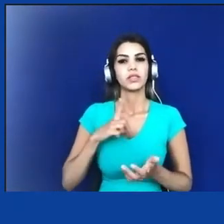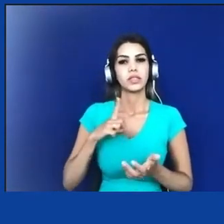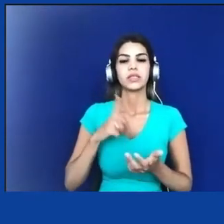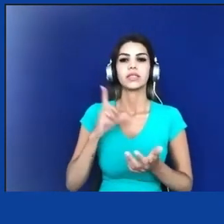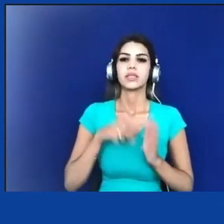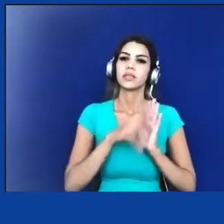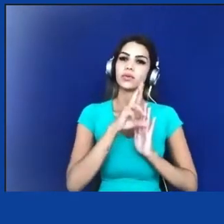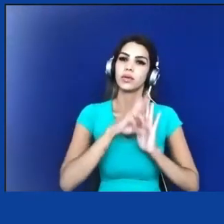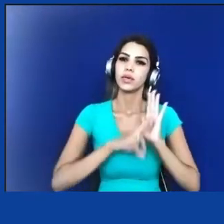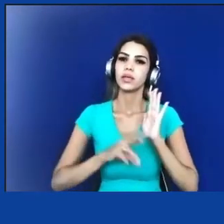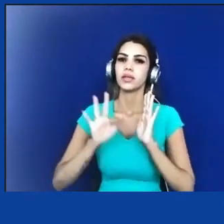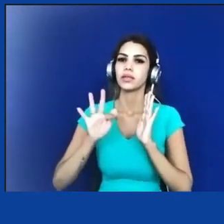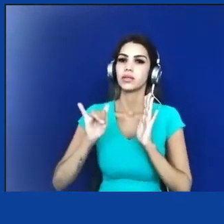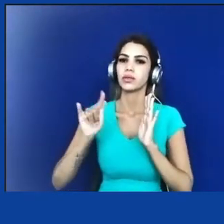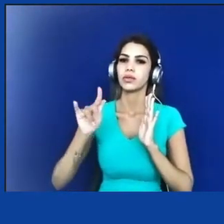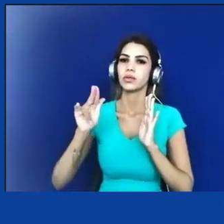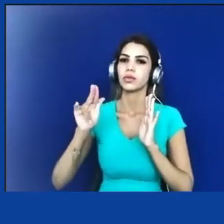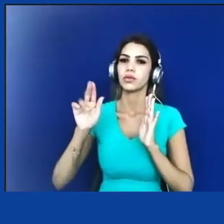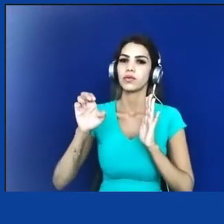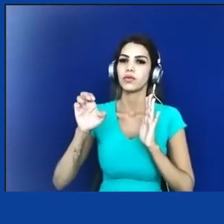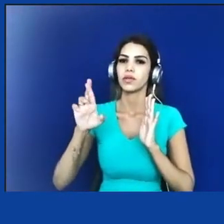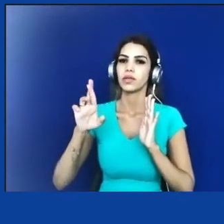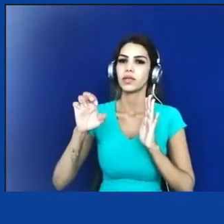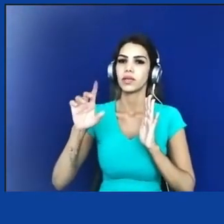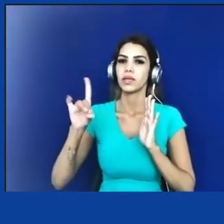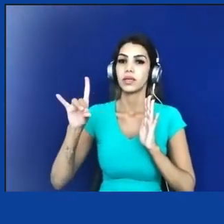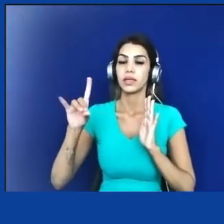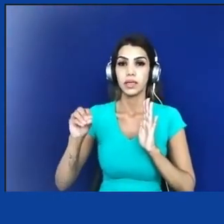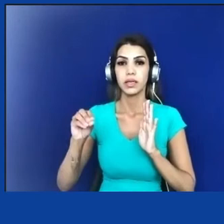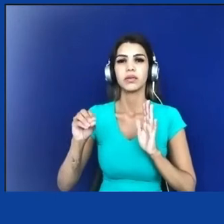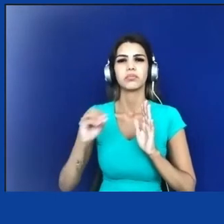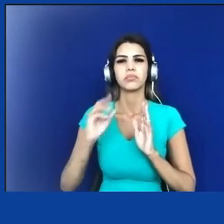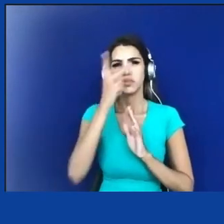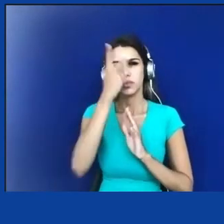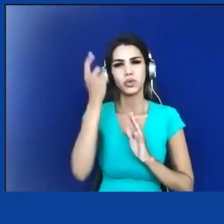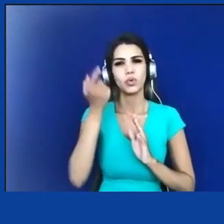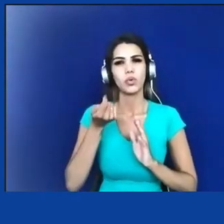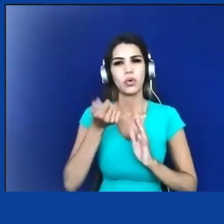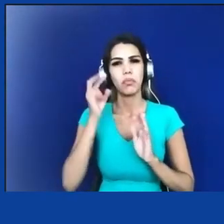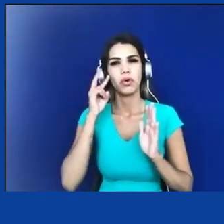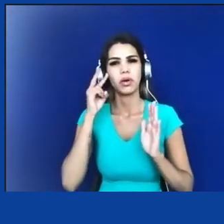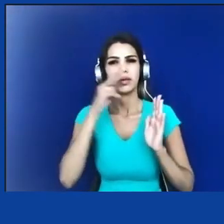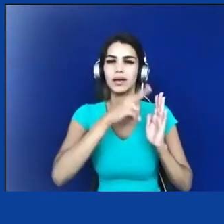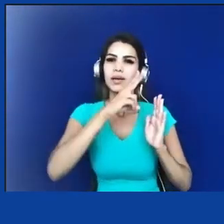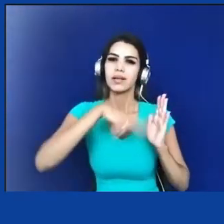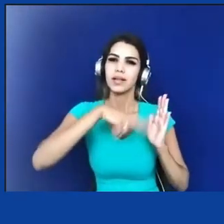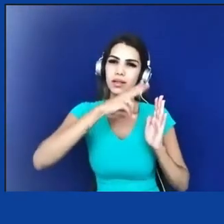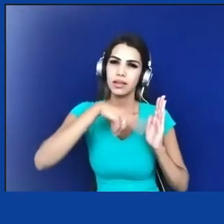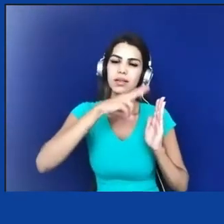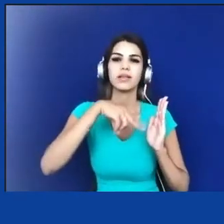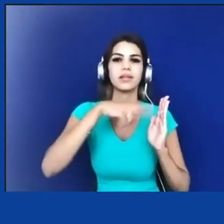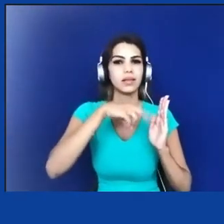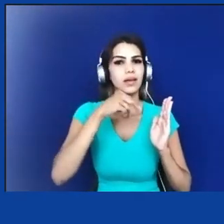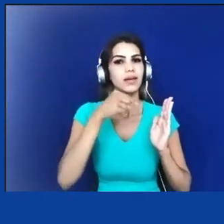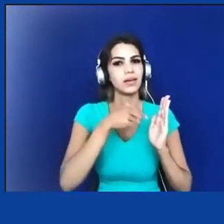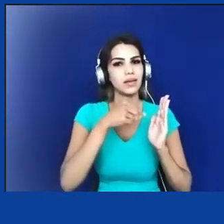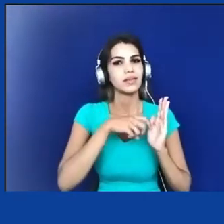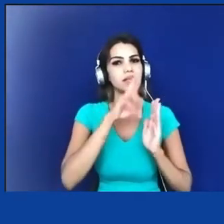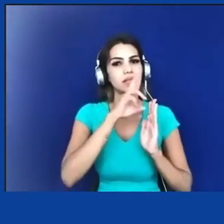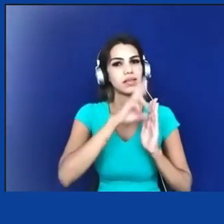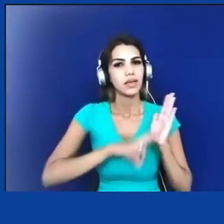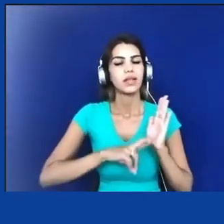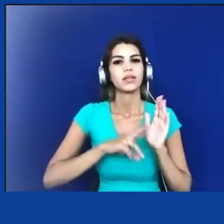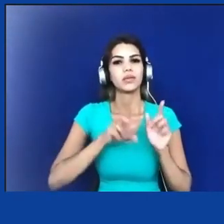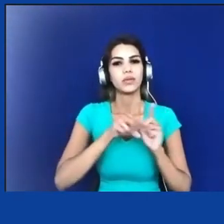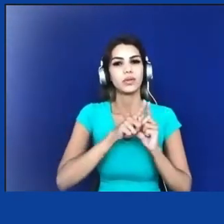relatório tão importante mas que poucas pessoas têm se debruçado a fazer a sua leitura e fazer uma análise